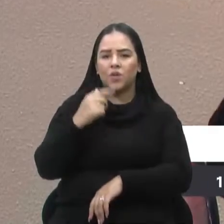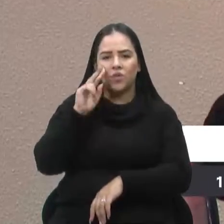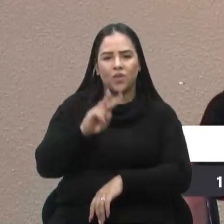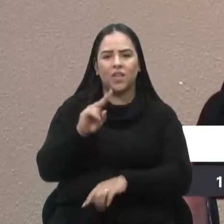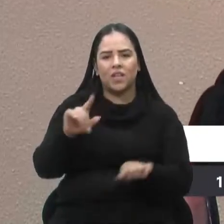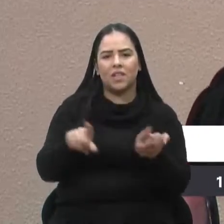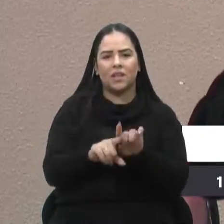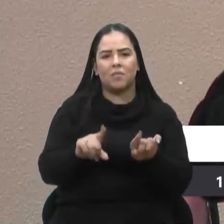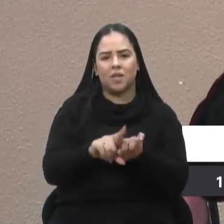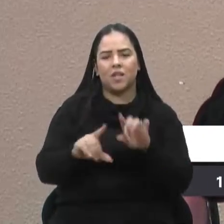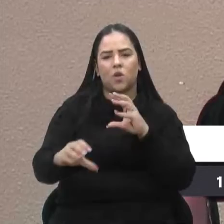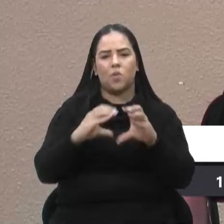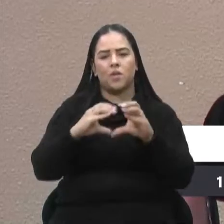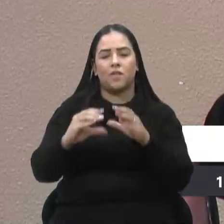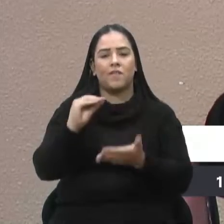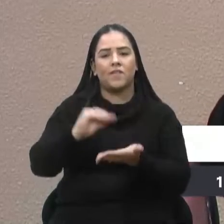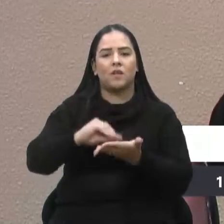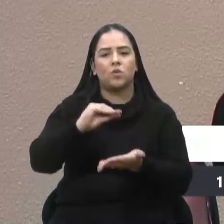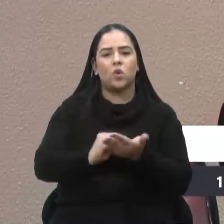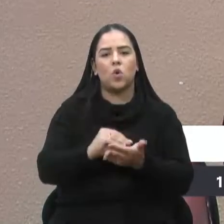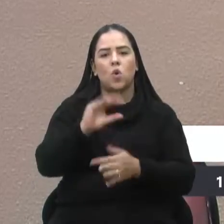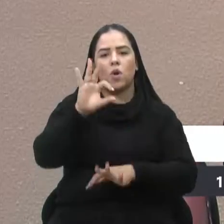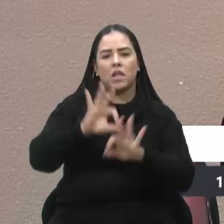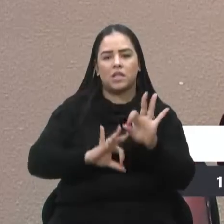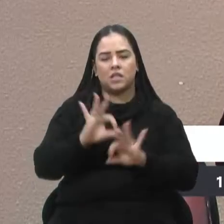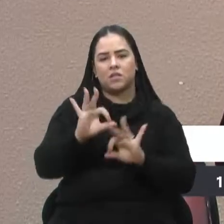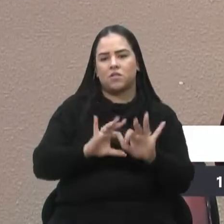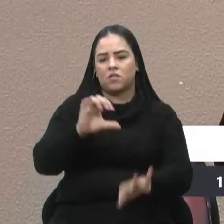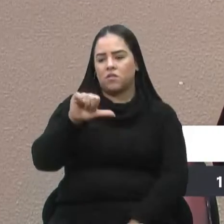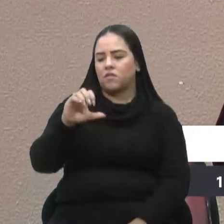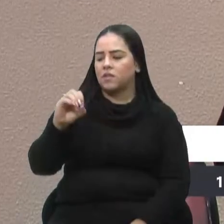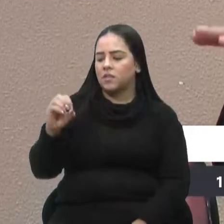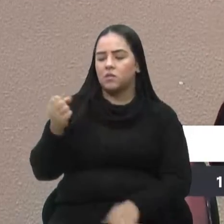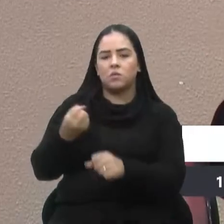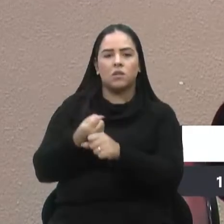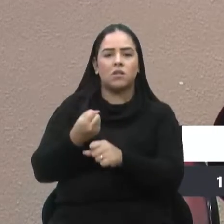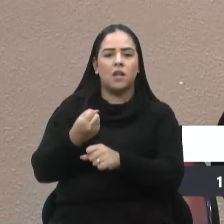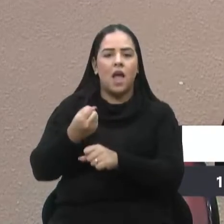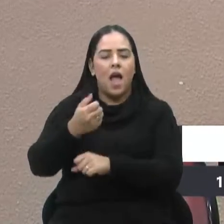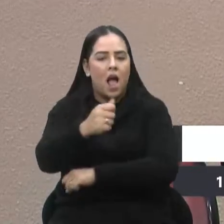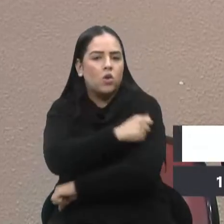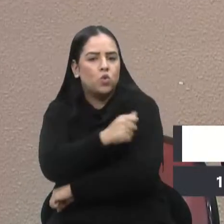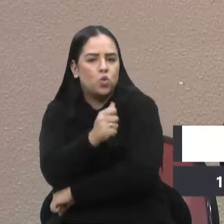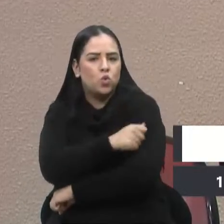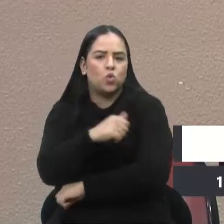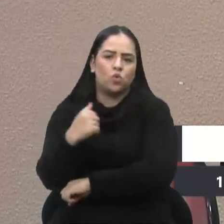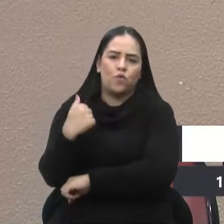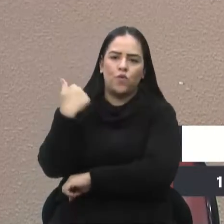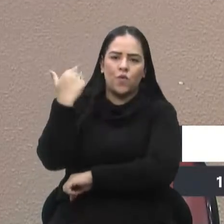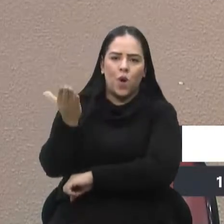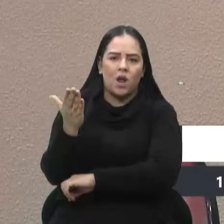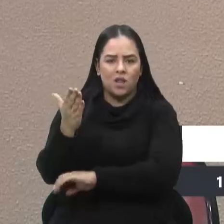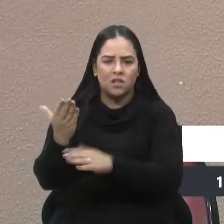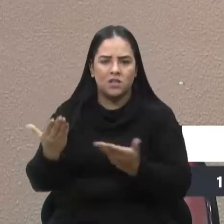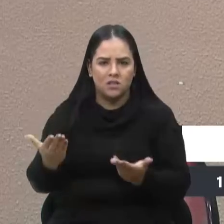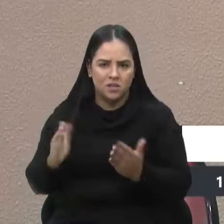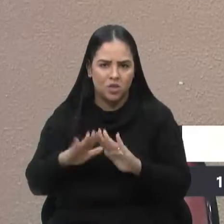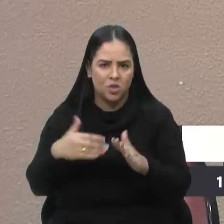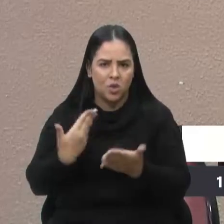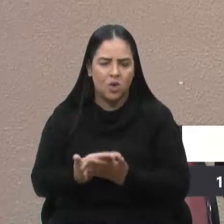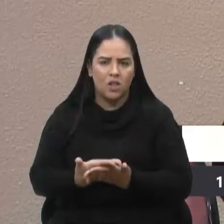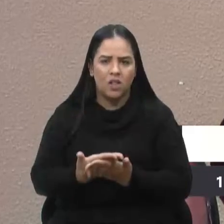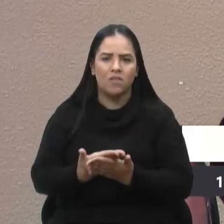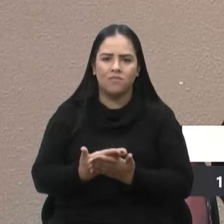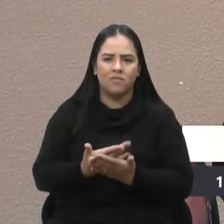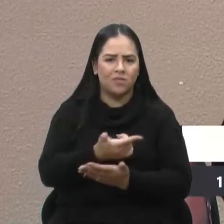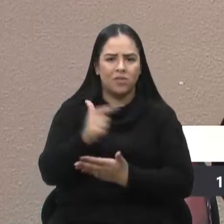no meio de comunicação, faltou organização, 900 alunos fora da... Não se explica isso para aquele que perdeu, vai